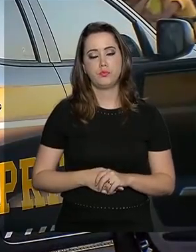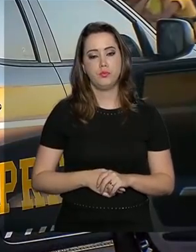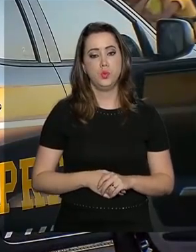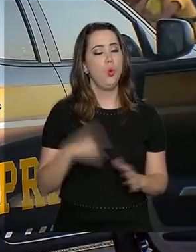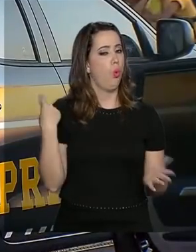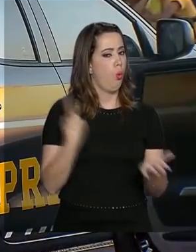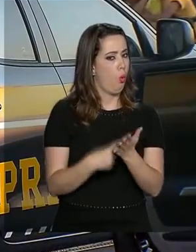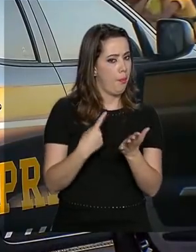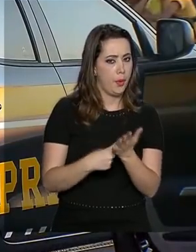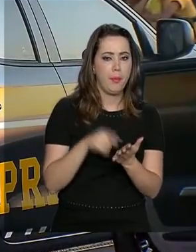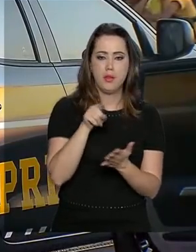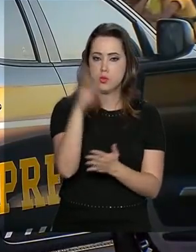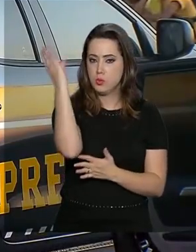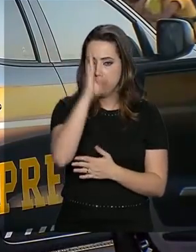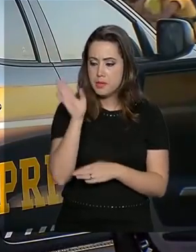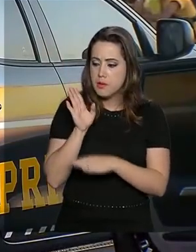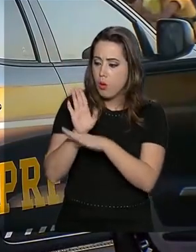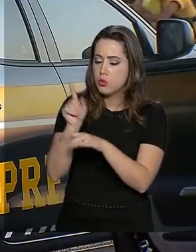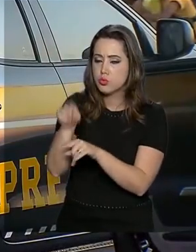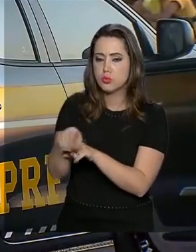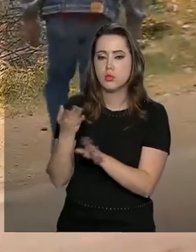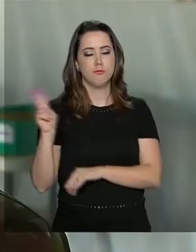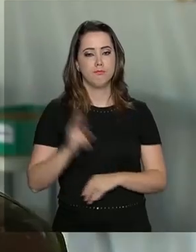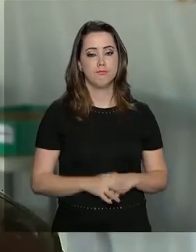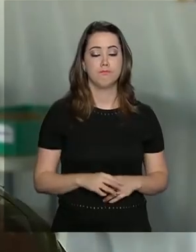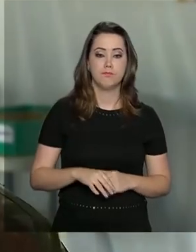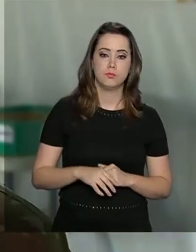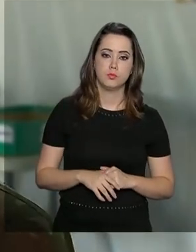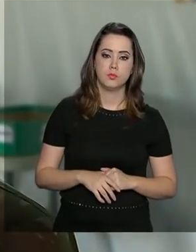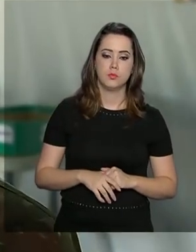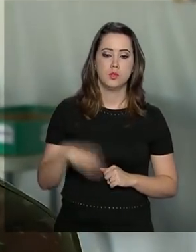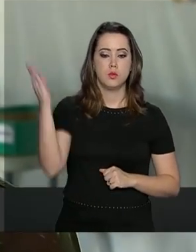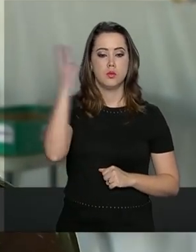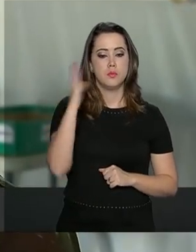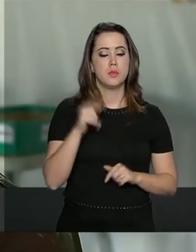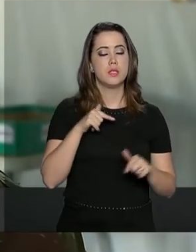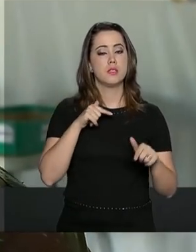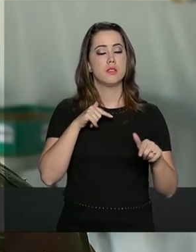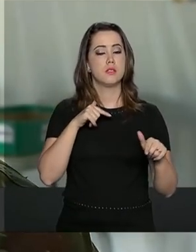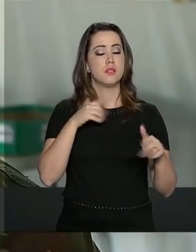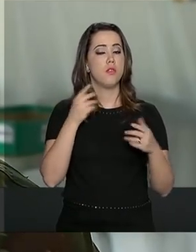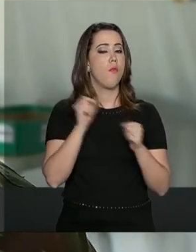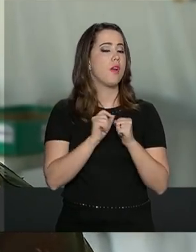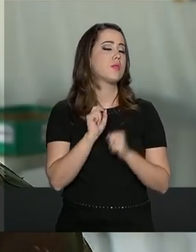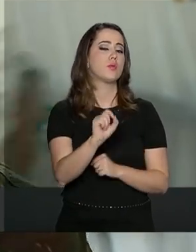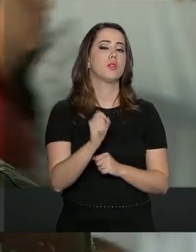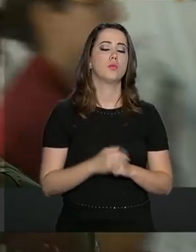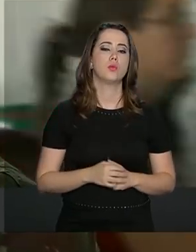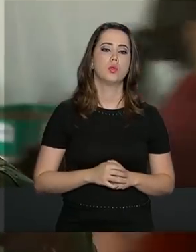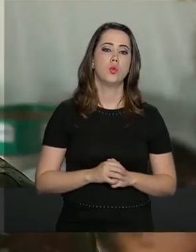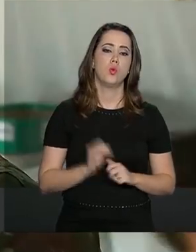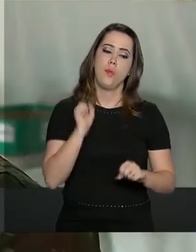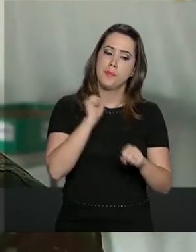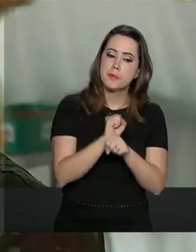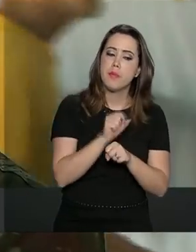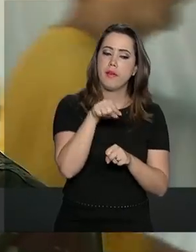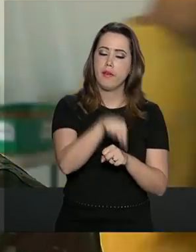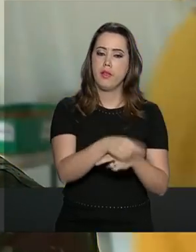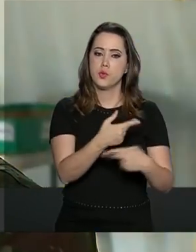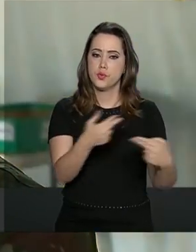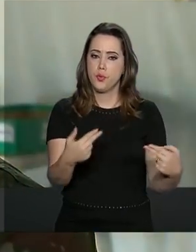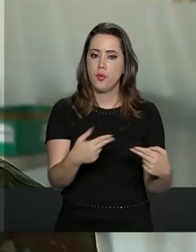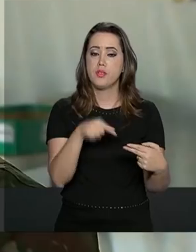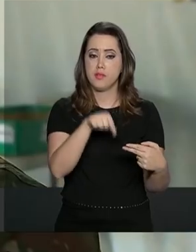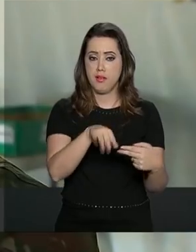caminhões com os mantimentos até a fronteira com a Venezuela. O Brasil está fazendo apenas a reserva desse material aqui, em